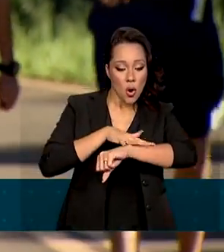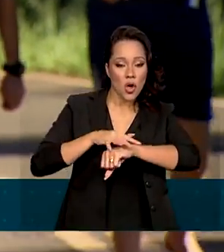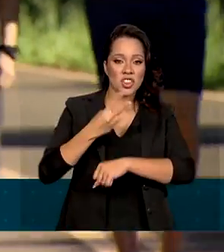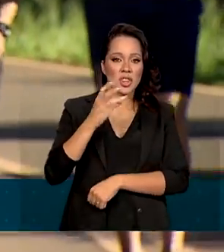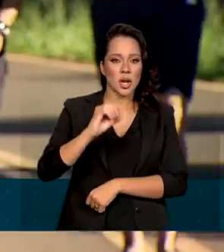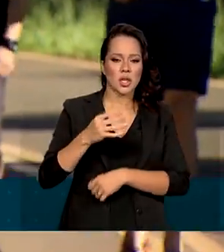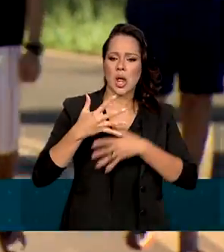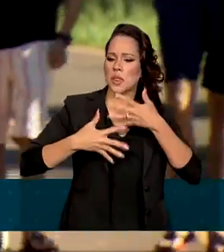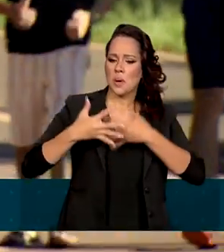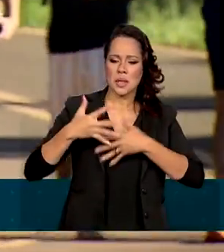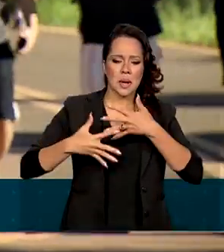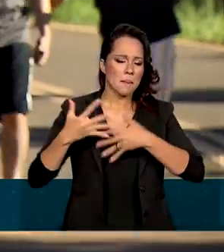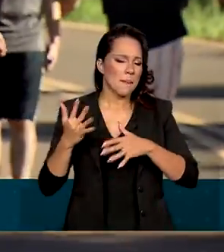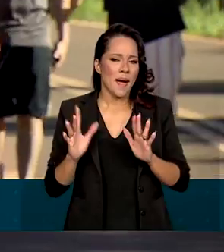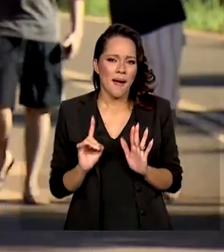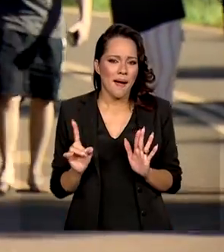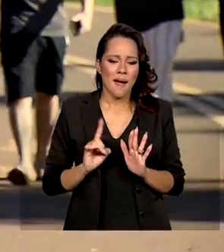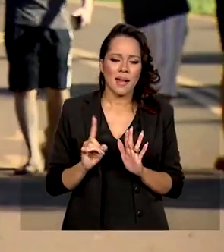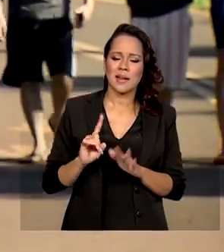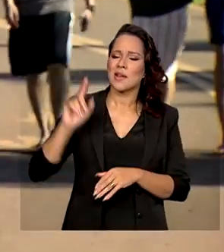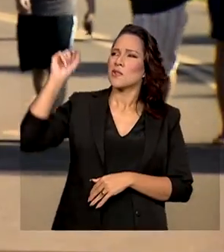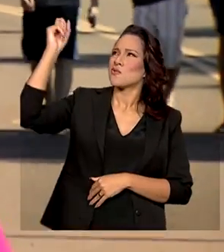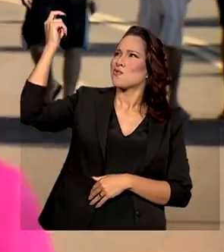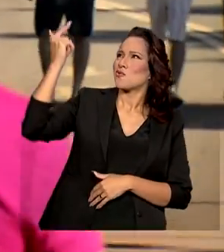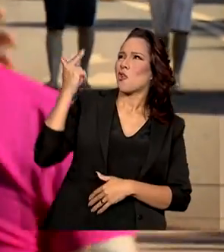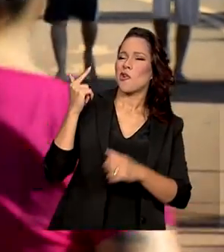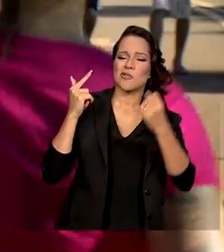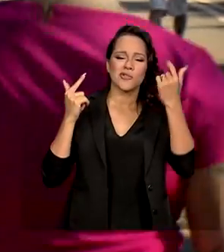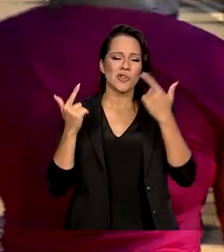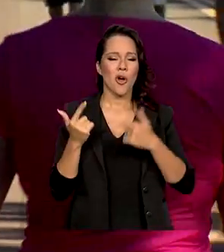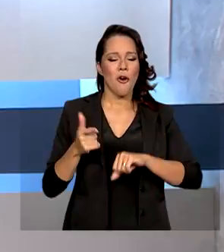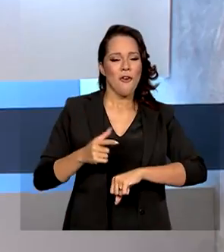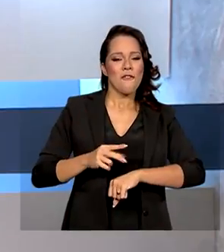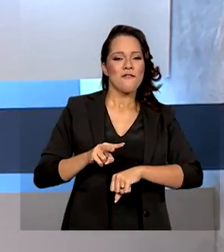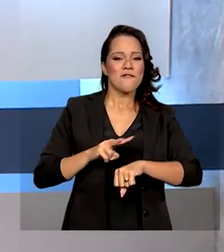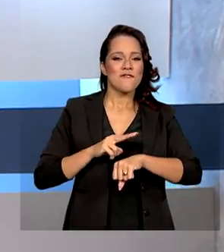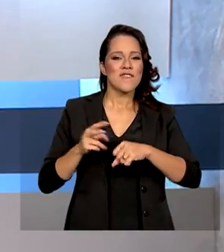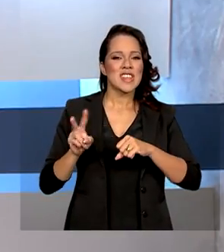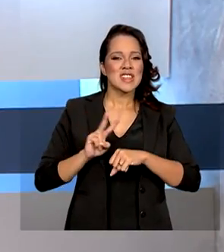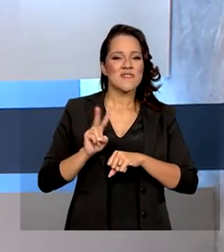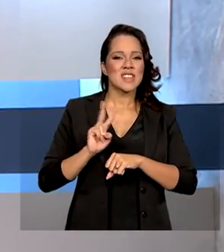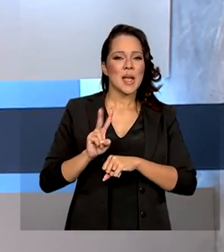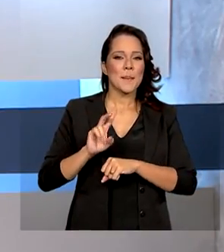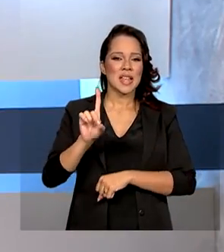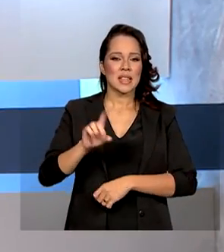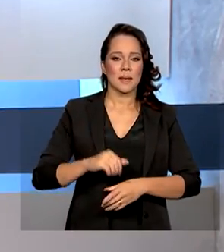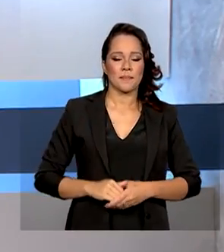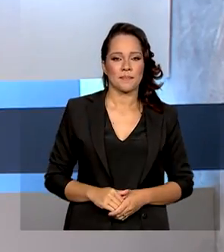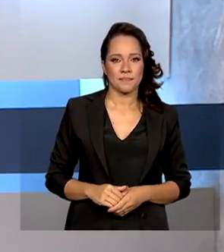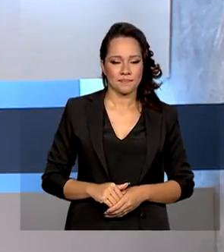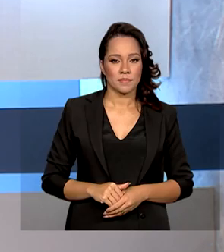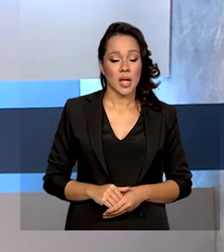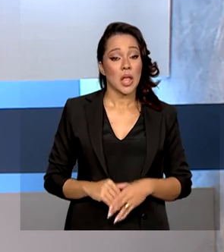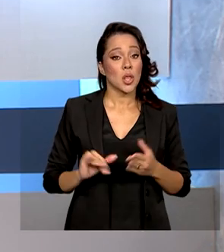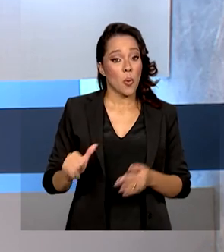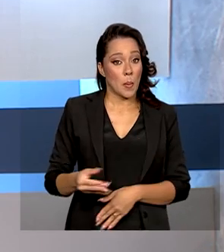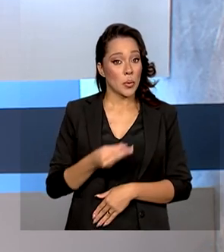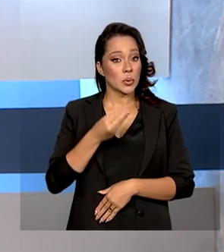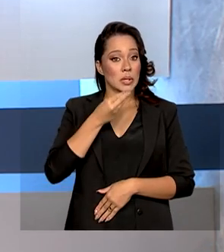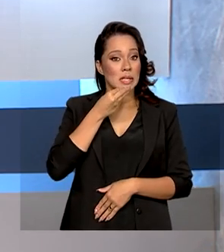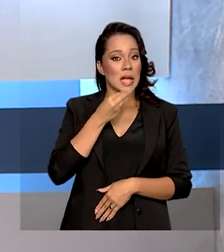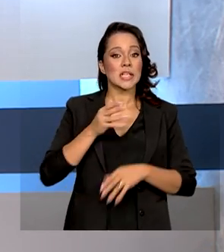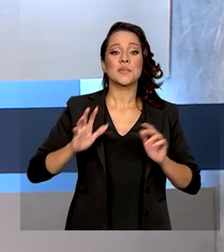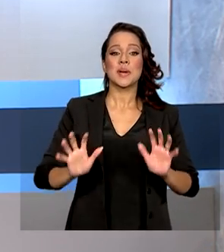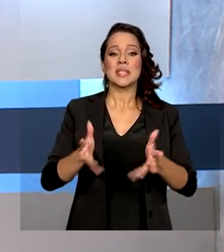atrapalha o recebimento e a formação da vitamina D. Uma oportunidade para